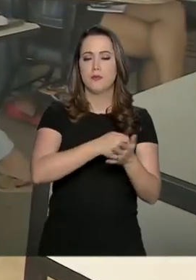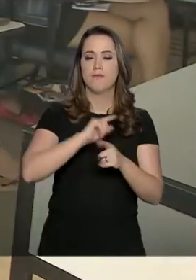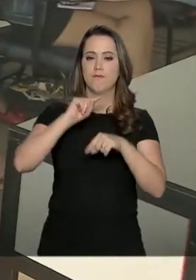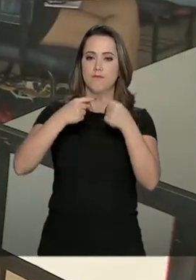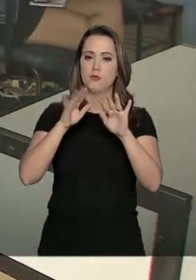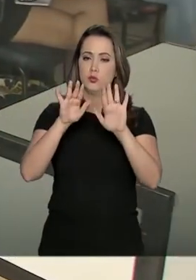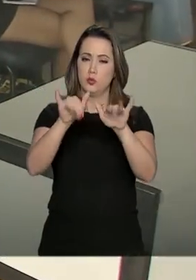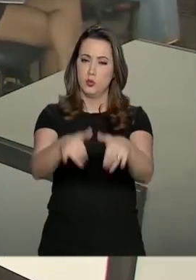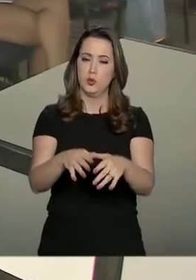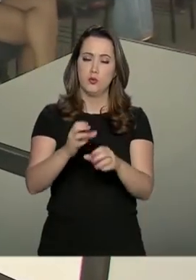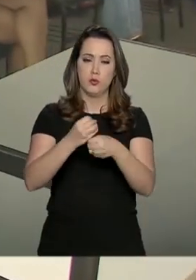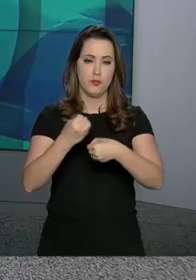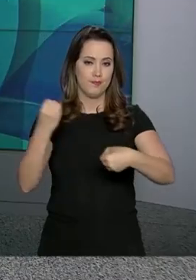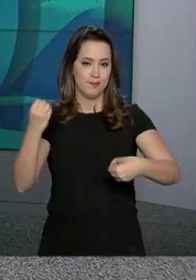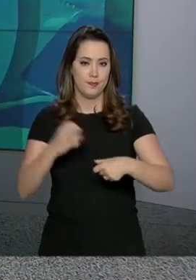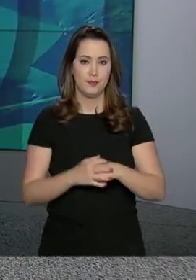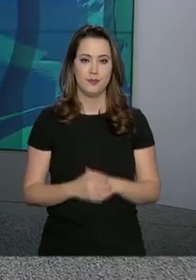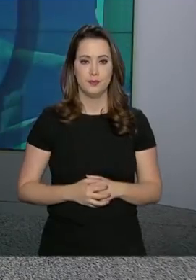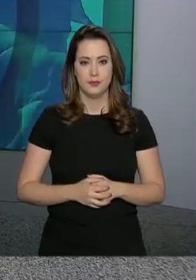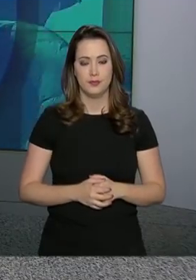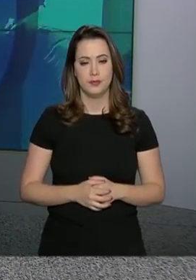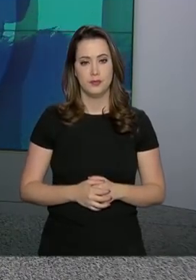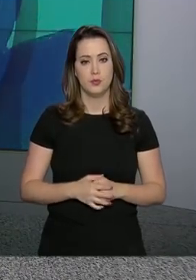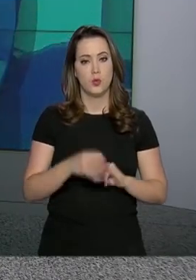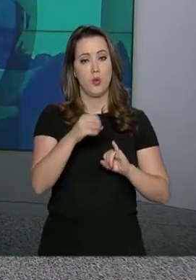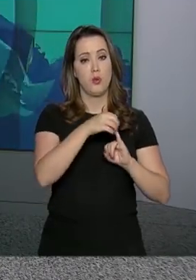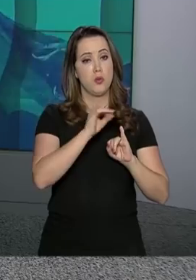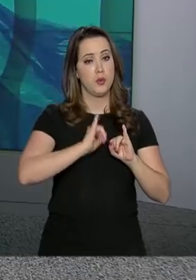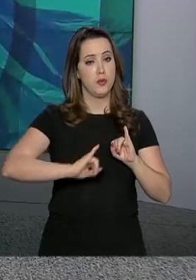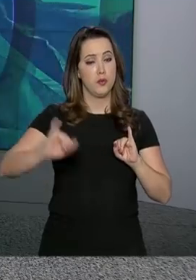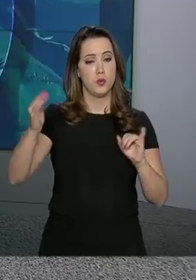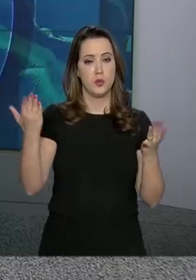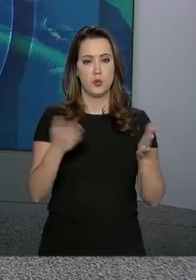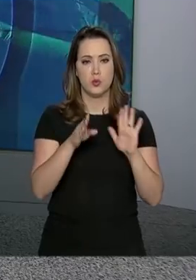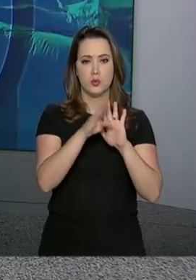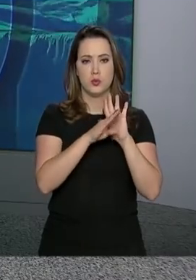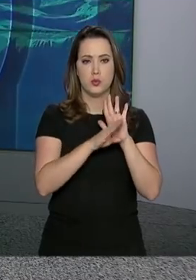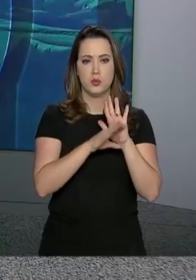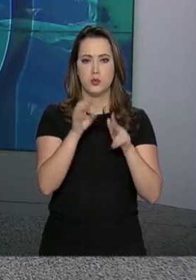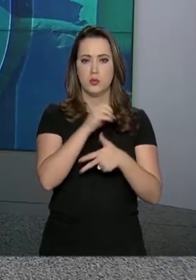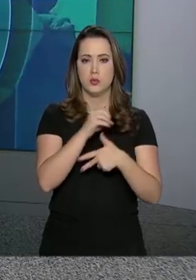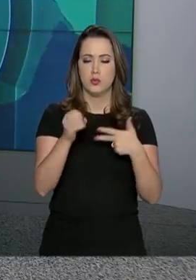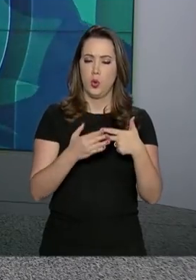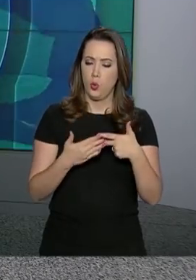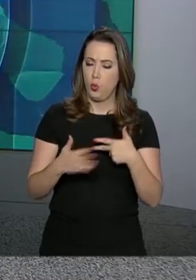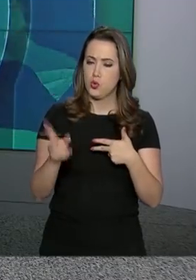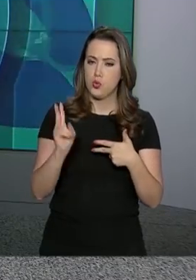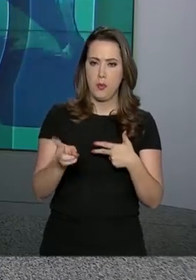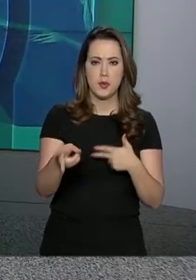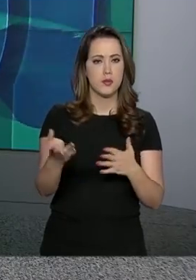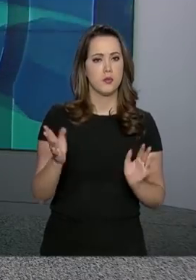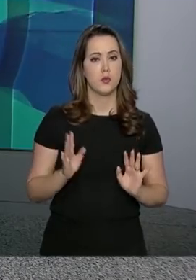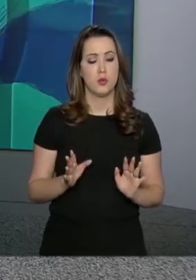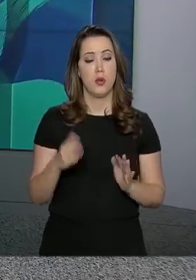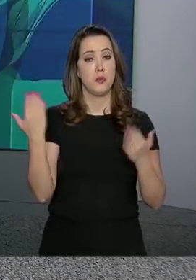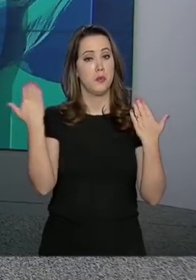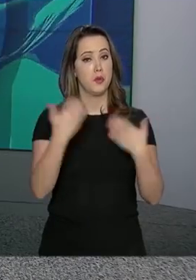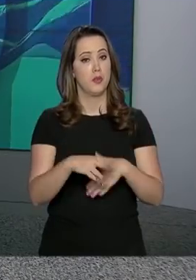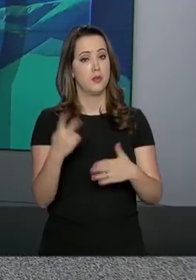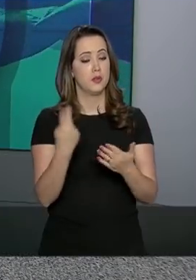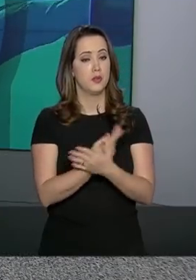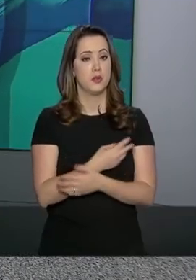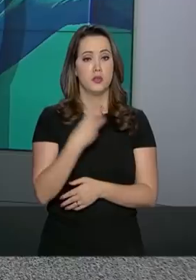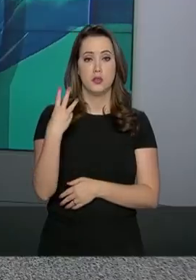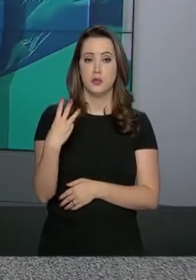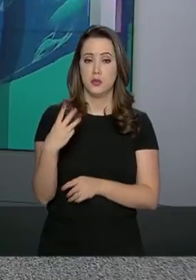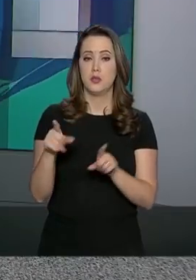a conclusão da graduação. E o INEP informou hoje que o cronograma do Enem está mantido. As provas serão